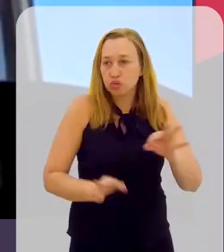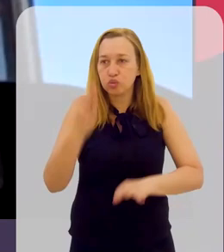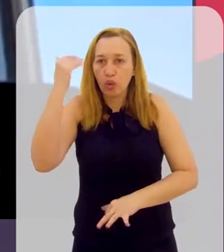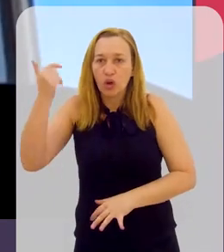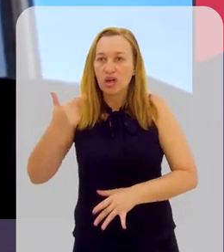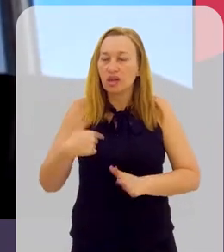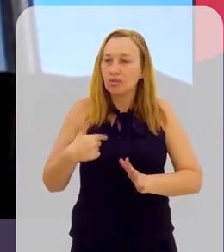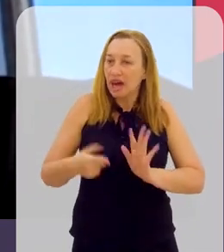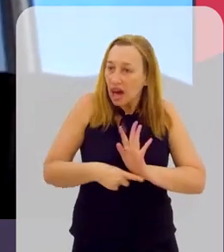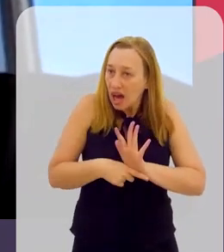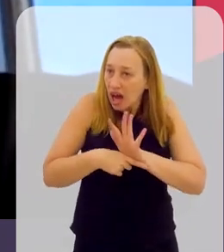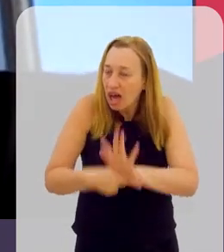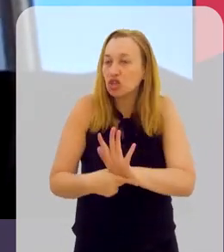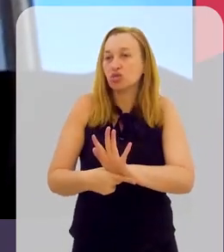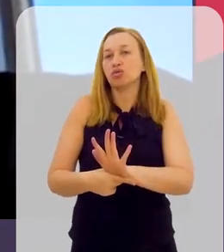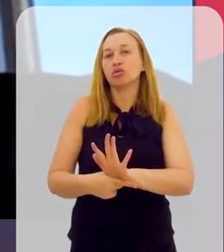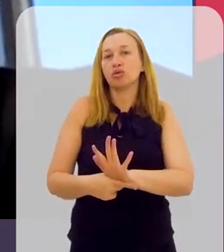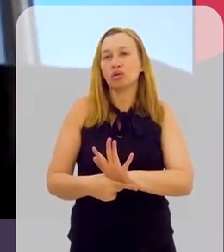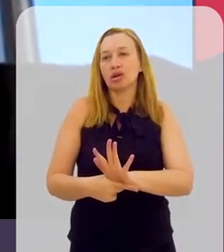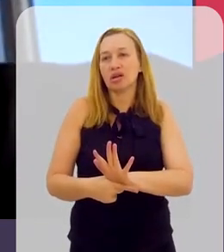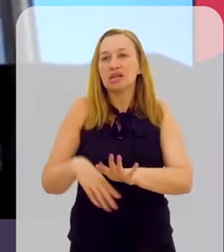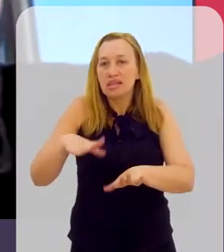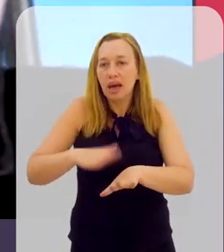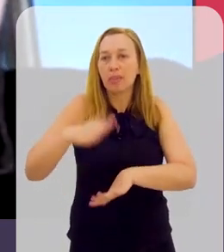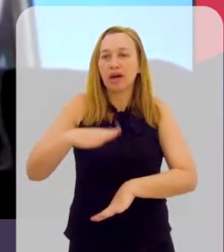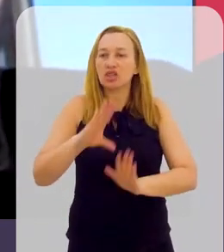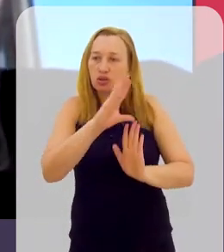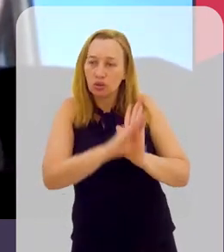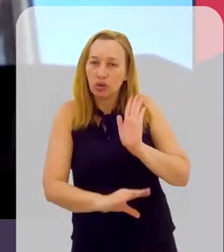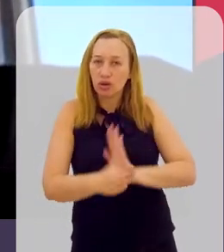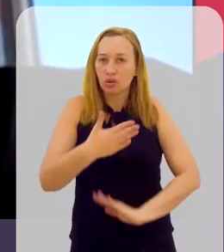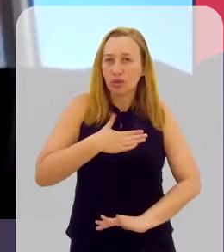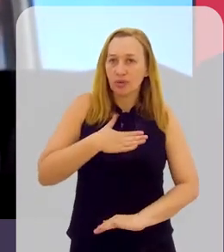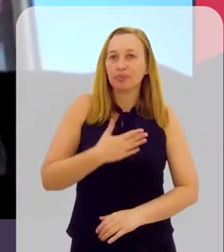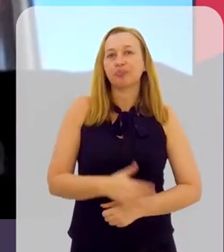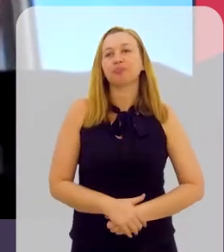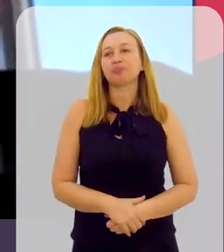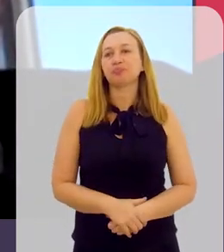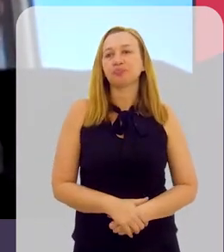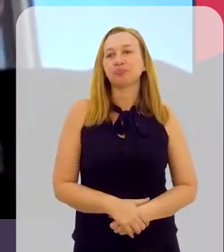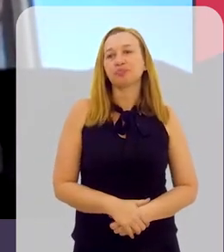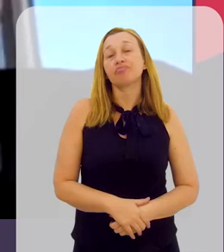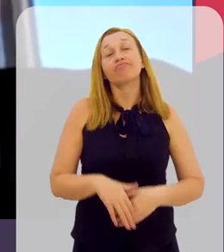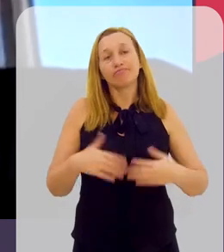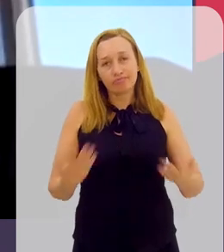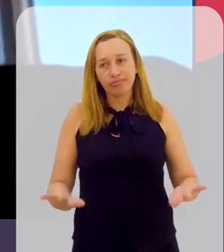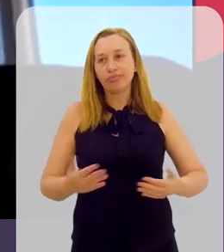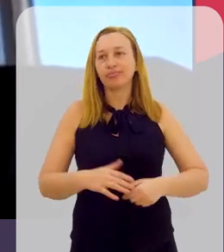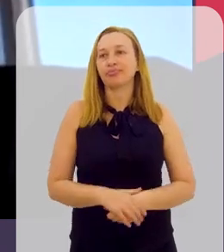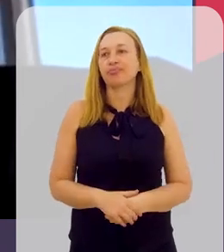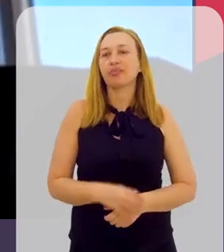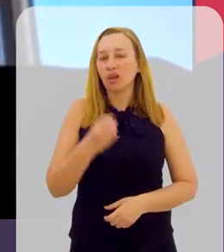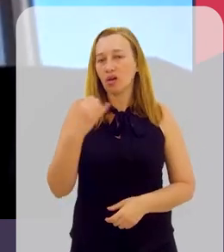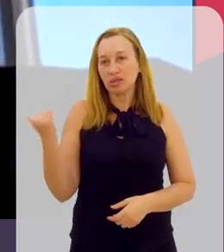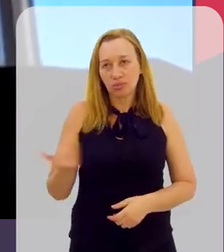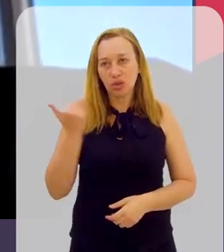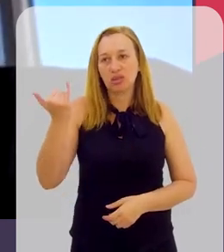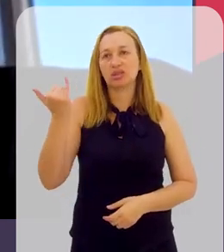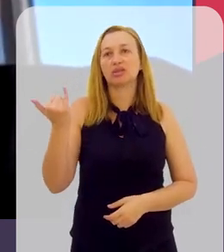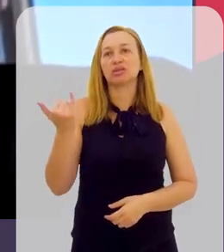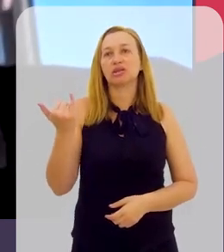jovens talentos foi o que me deu esse a mais aí no meu currículo. E, foi